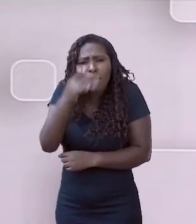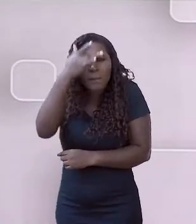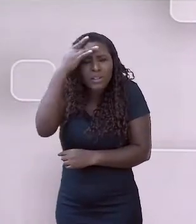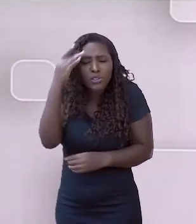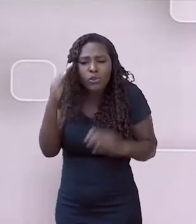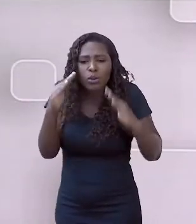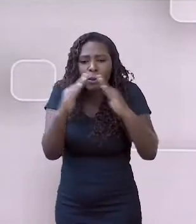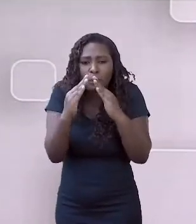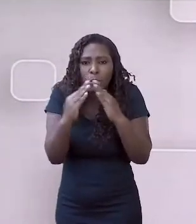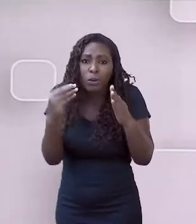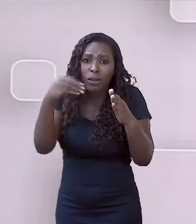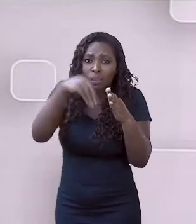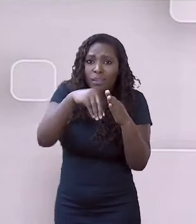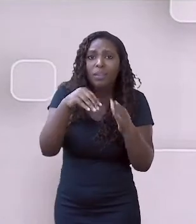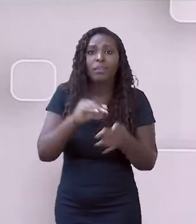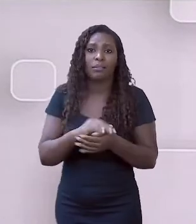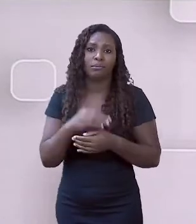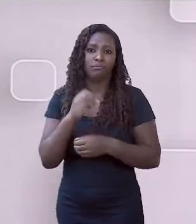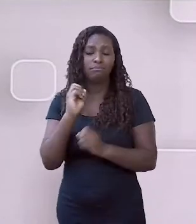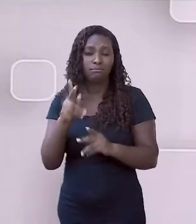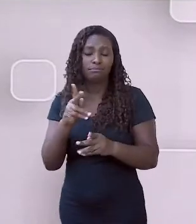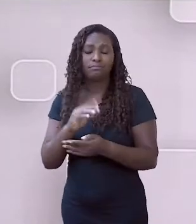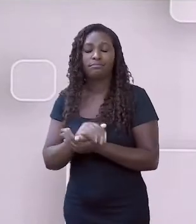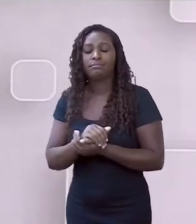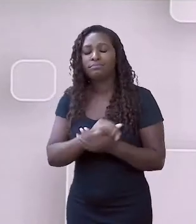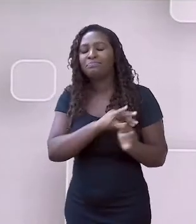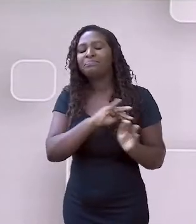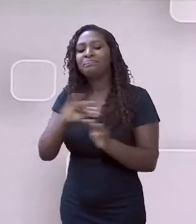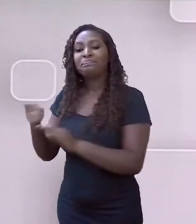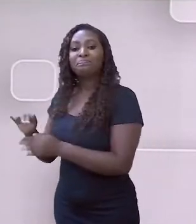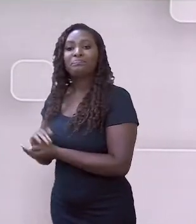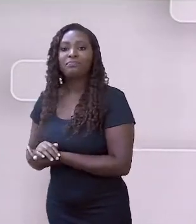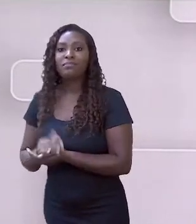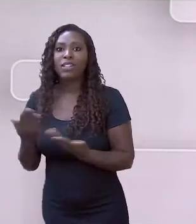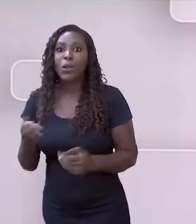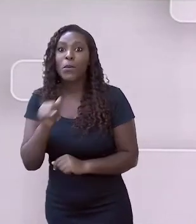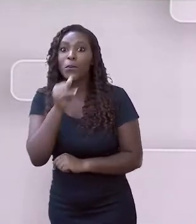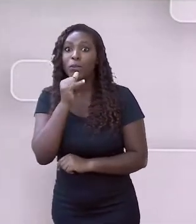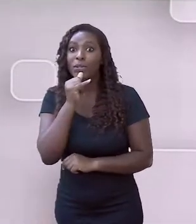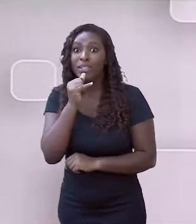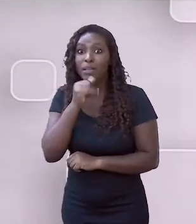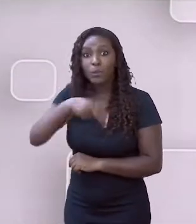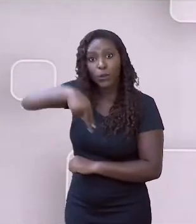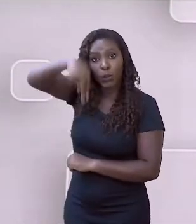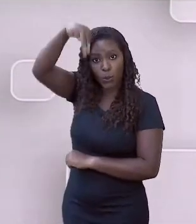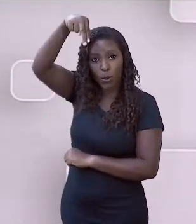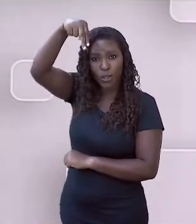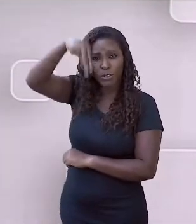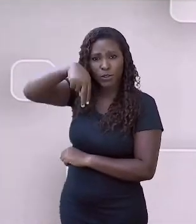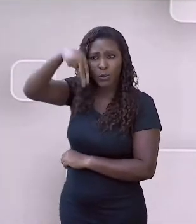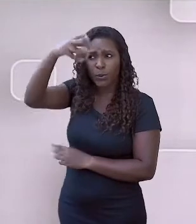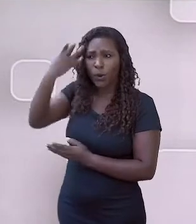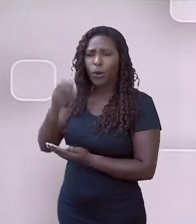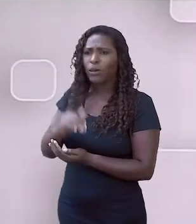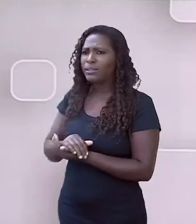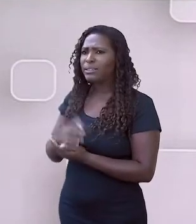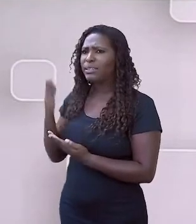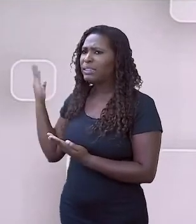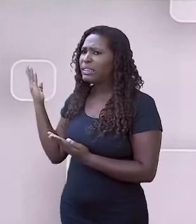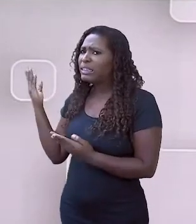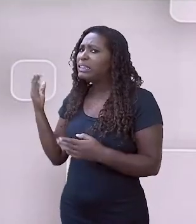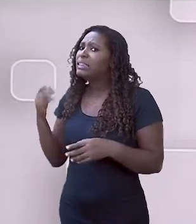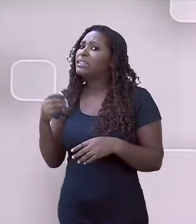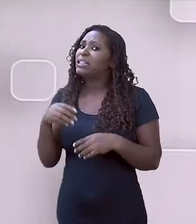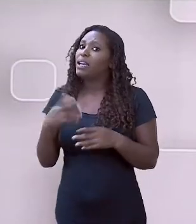África. Nós temos aqui no norte, apesar de toda a exuberância, ela deu um achatamento.